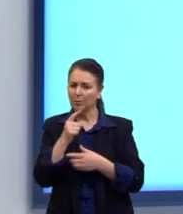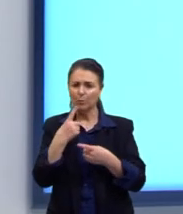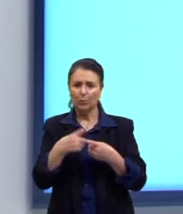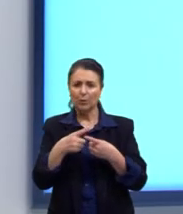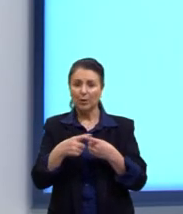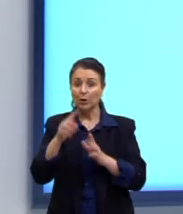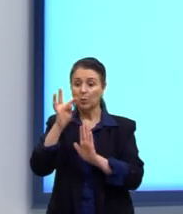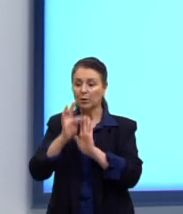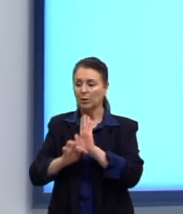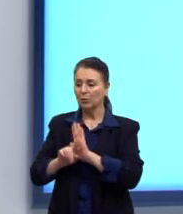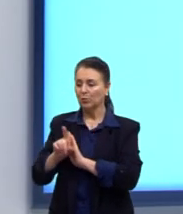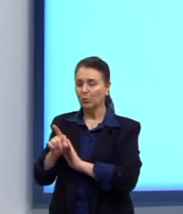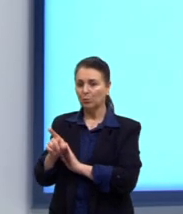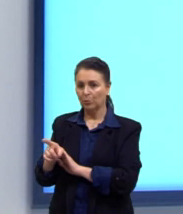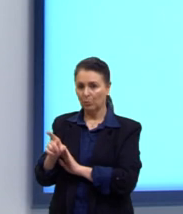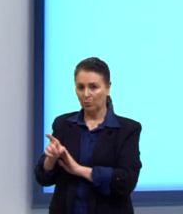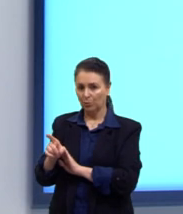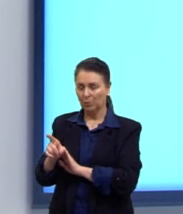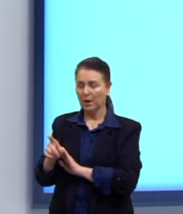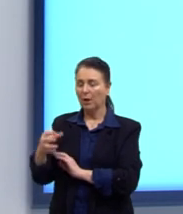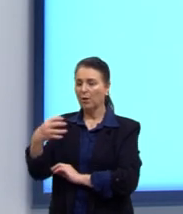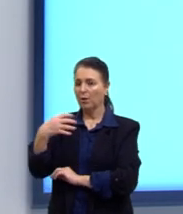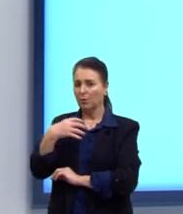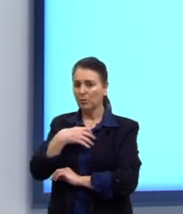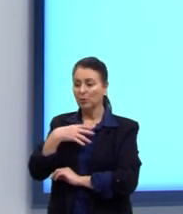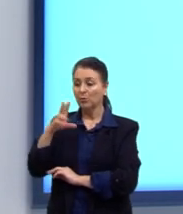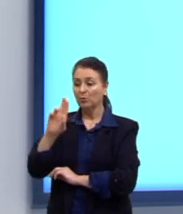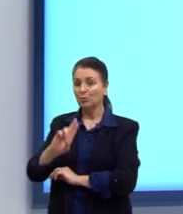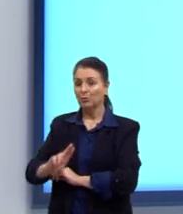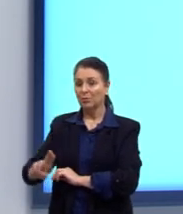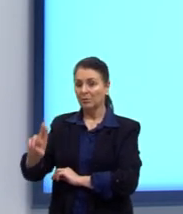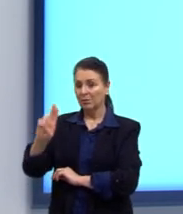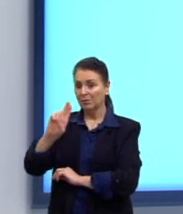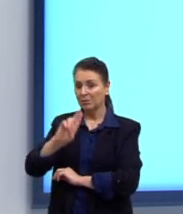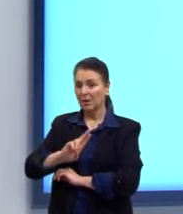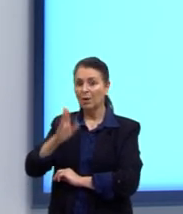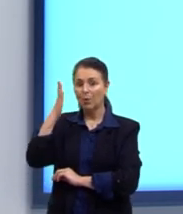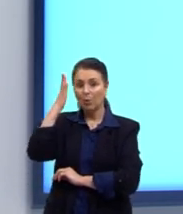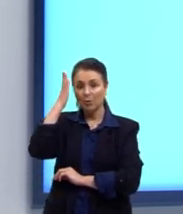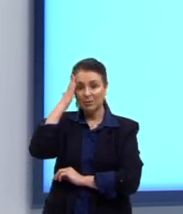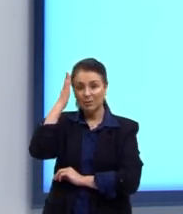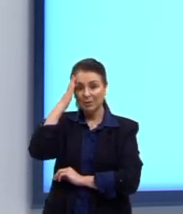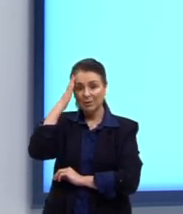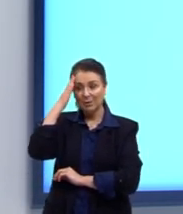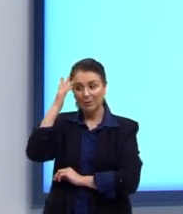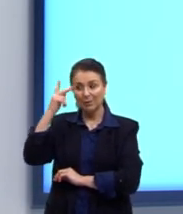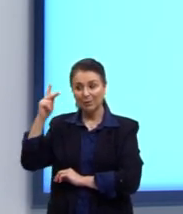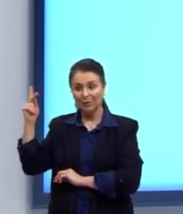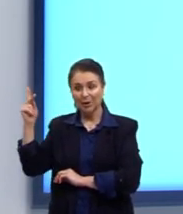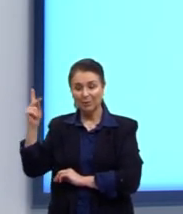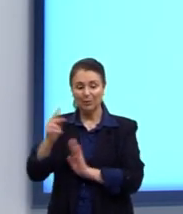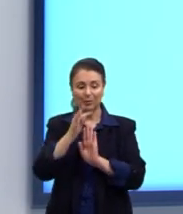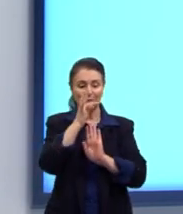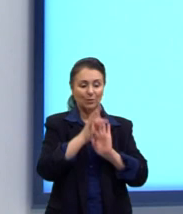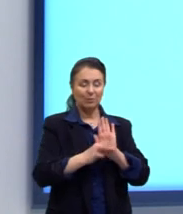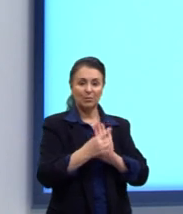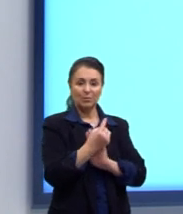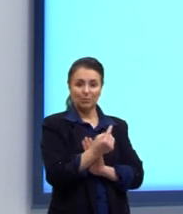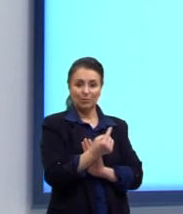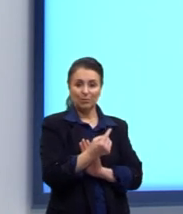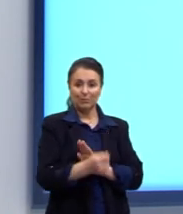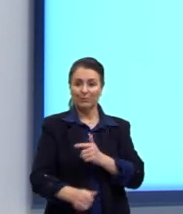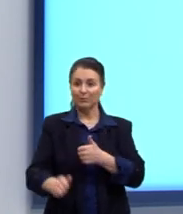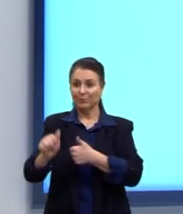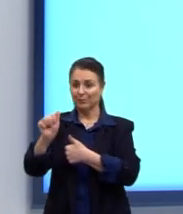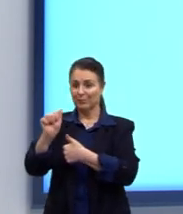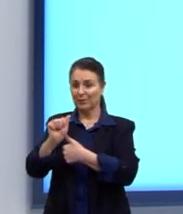texto 2 constitui uma maneira de utilizar o saber ali do texto 1. Letra A.